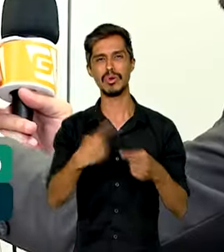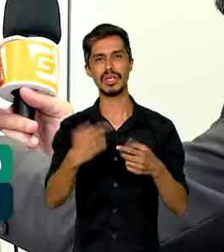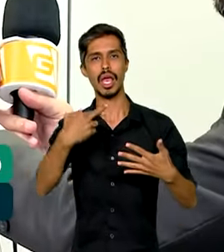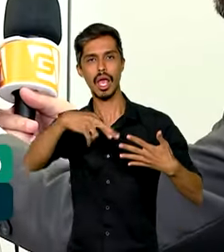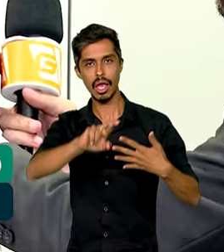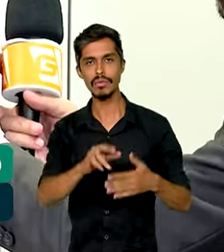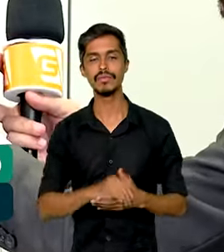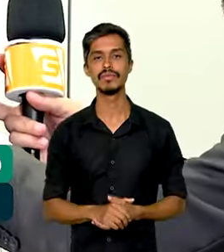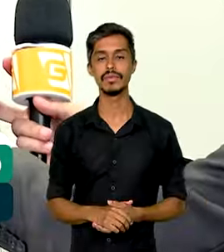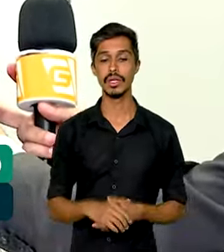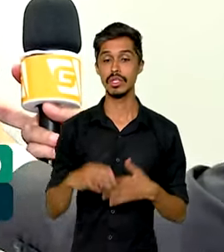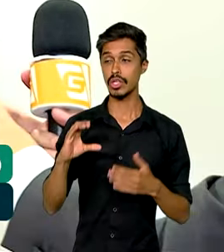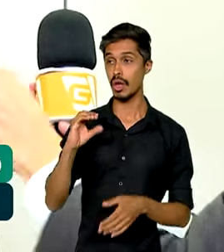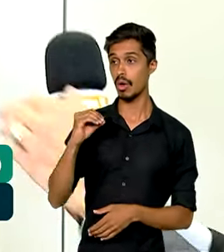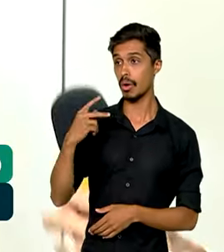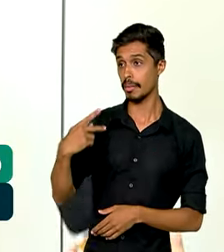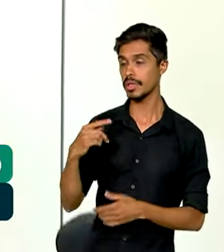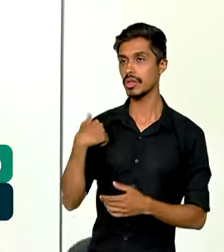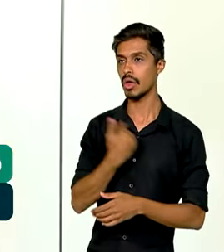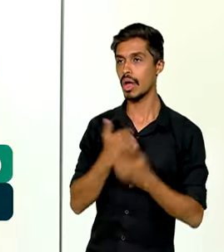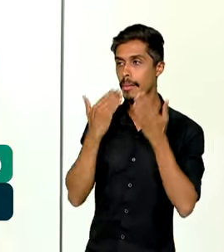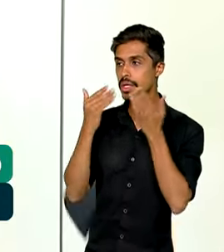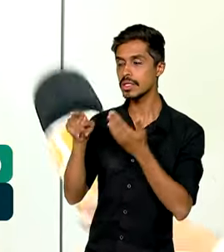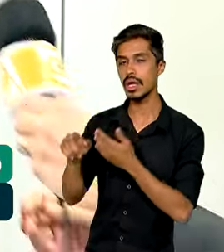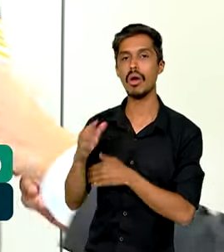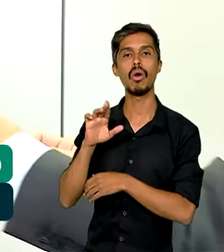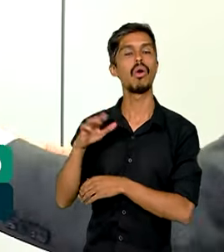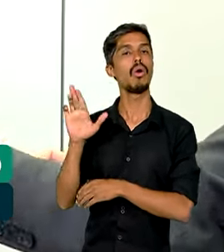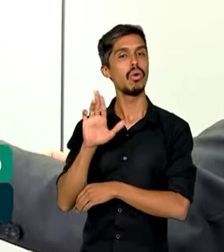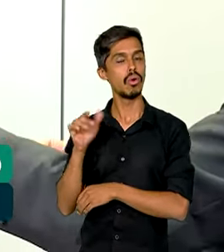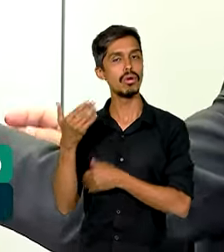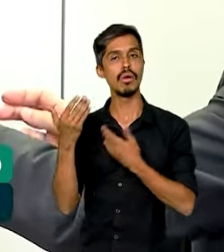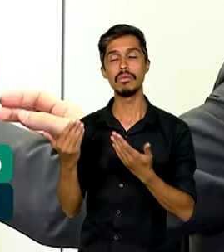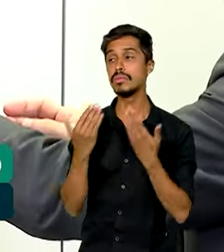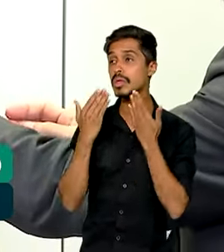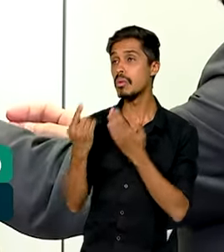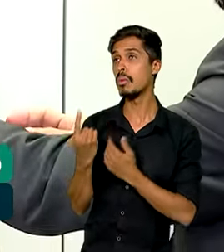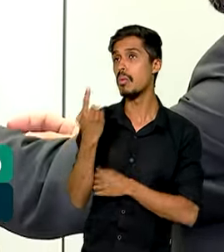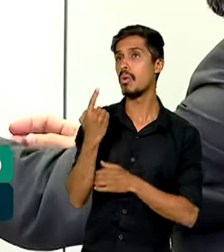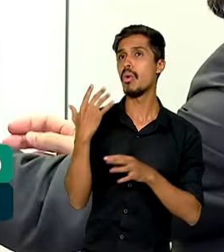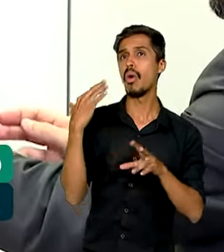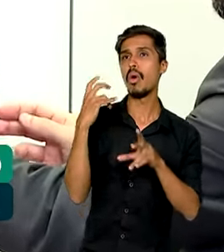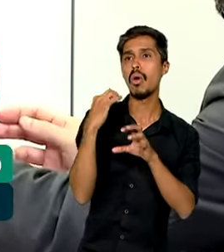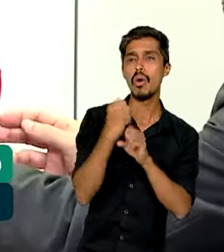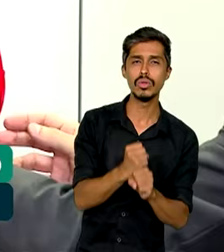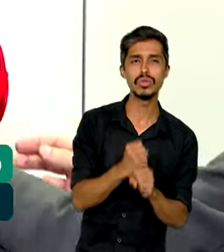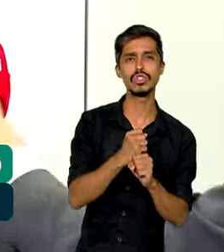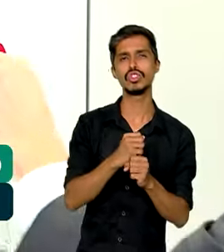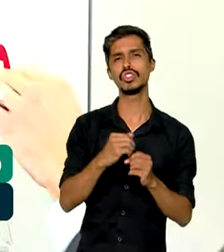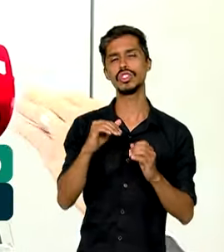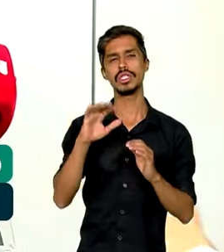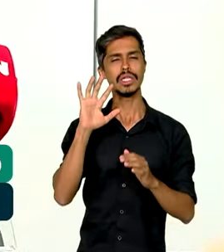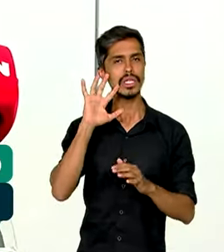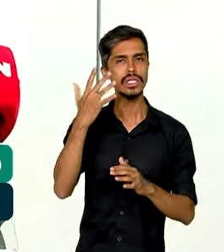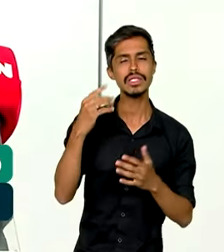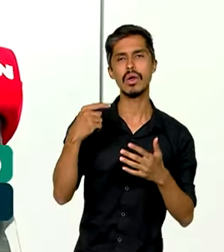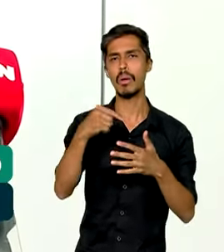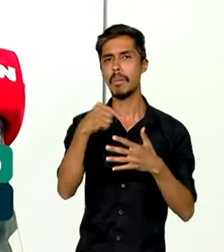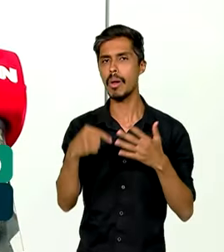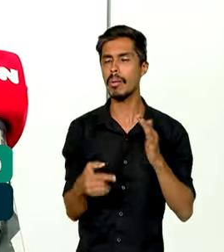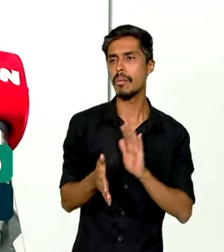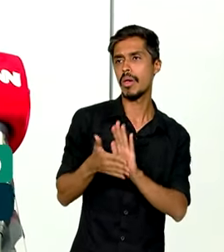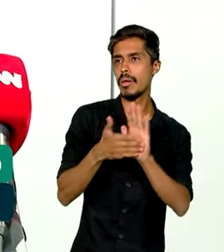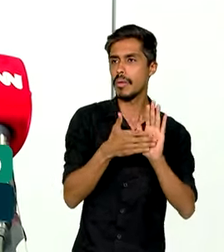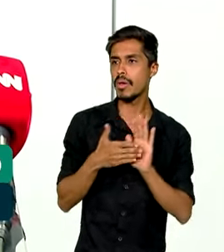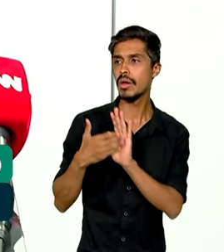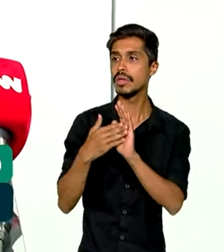Na volta da COP, nós vamos apresentar para o presidente Lula um conjunto de medidas que podem